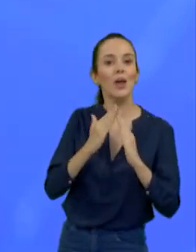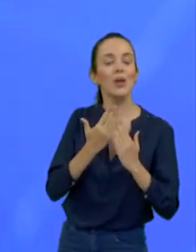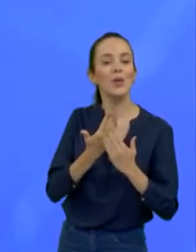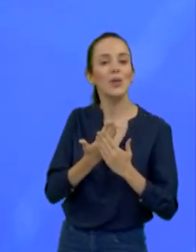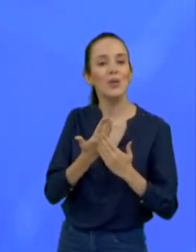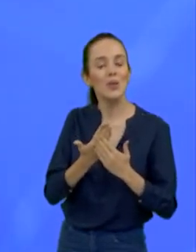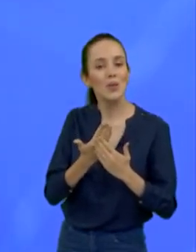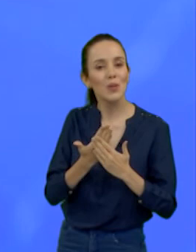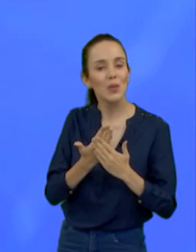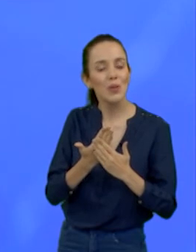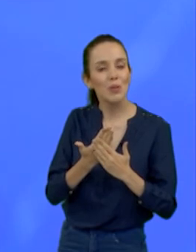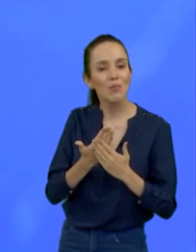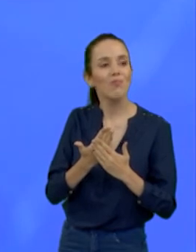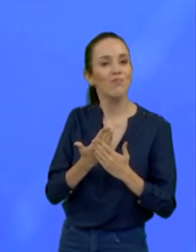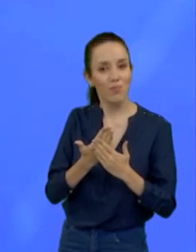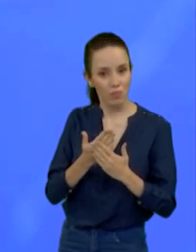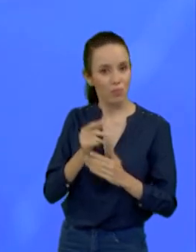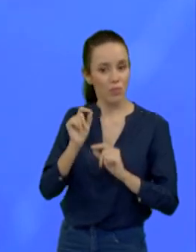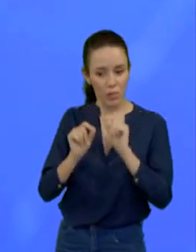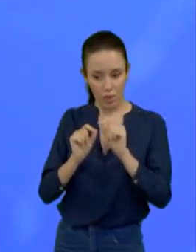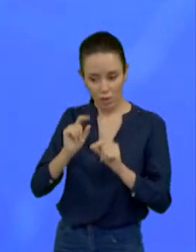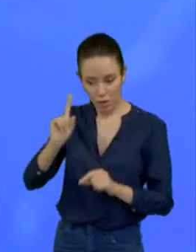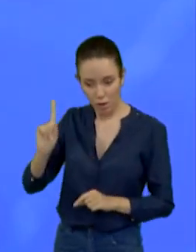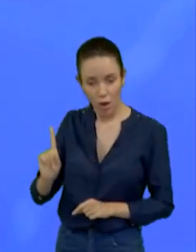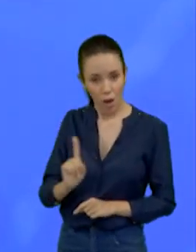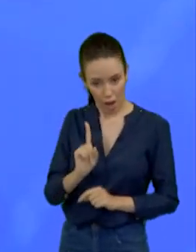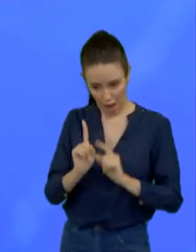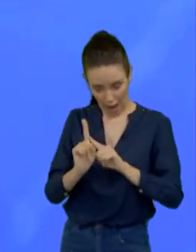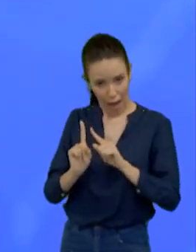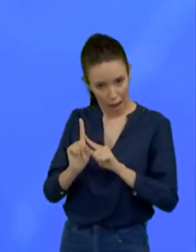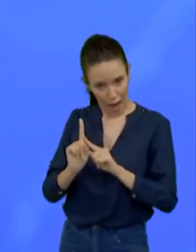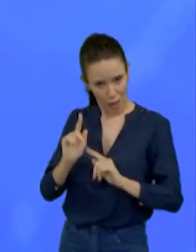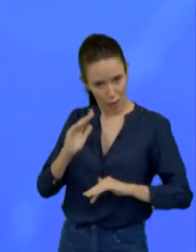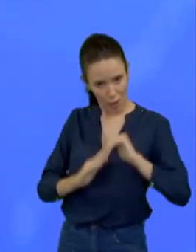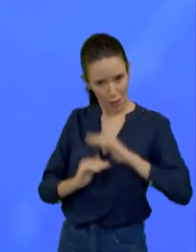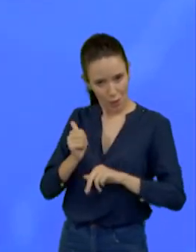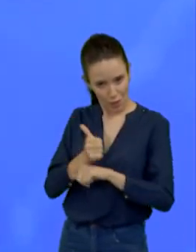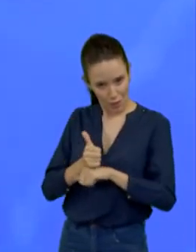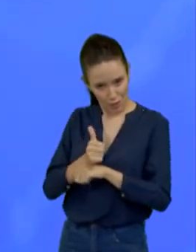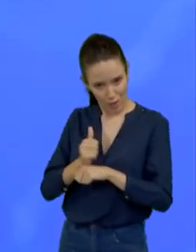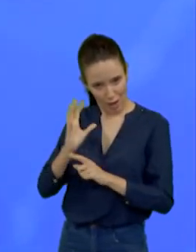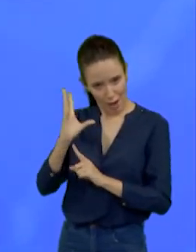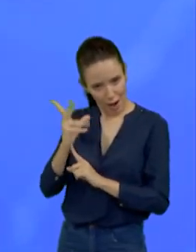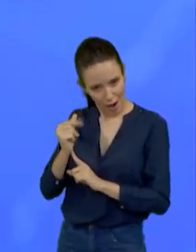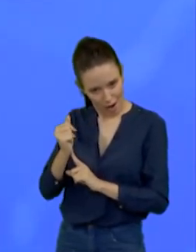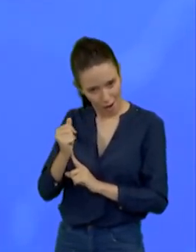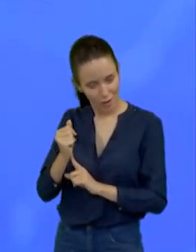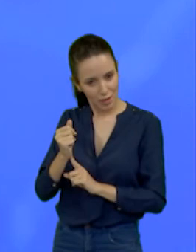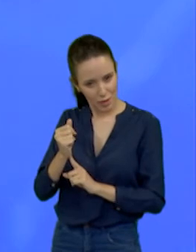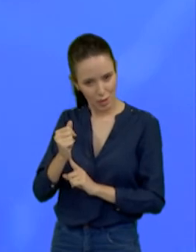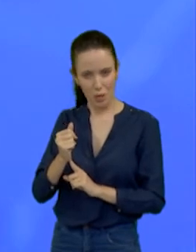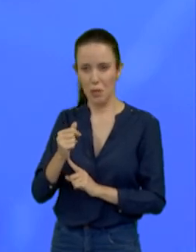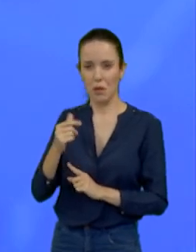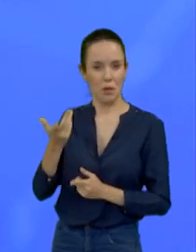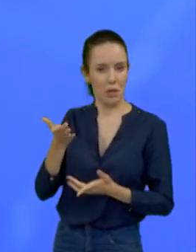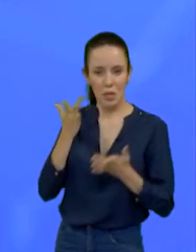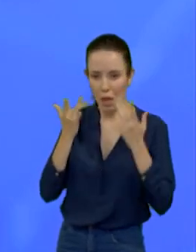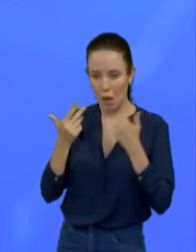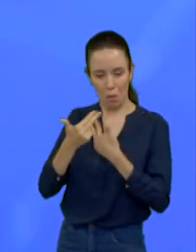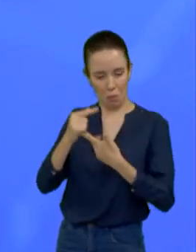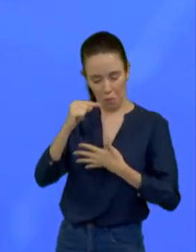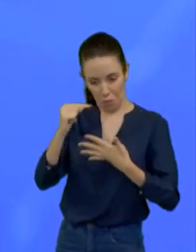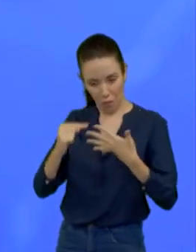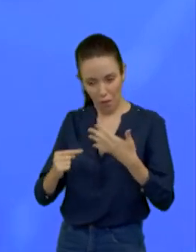acordos que eles vão poder ministrar as aulas para a nossa rede pública municipal. Dentro daquele projeto que a gente tem